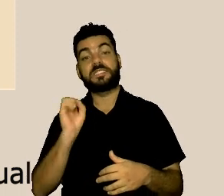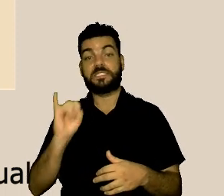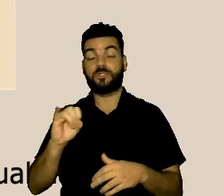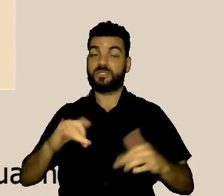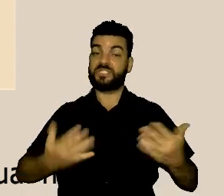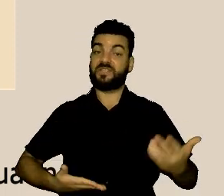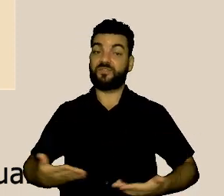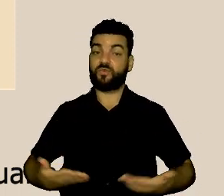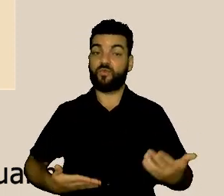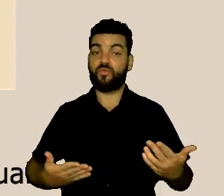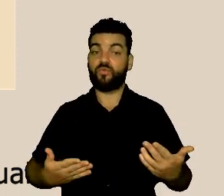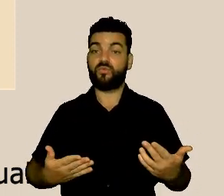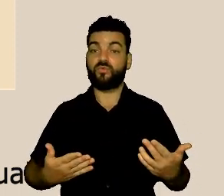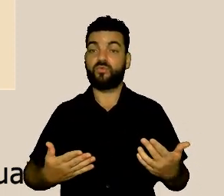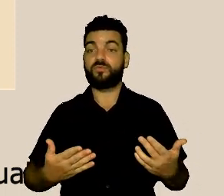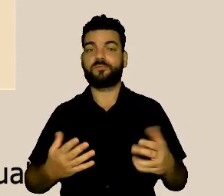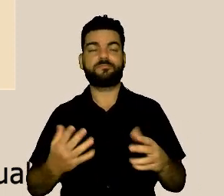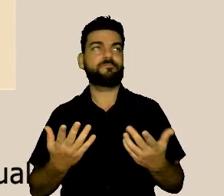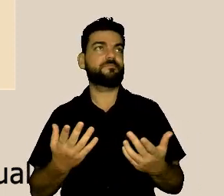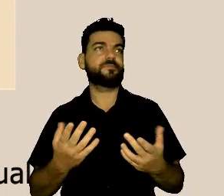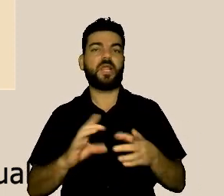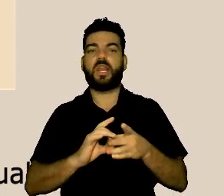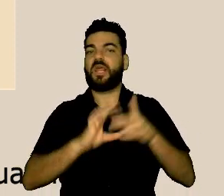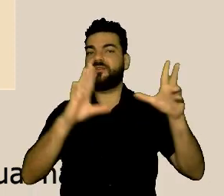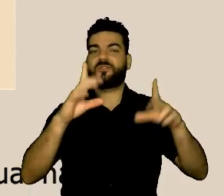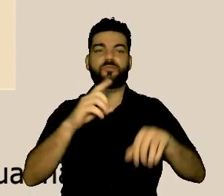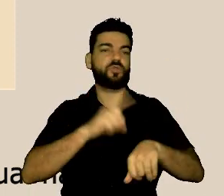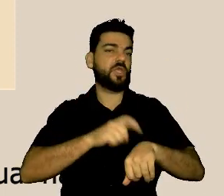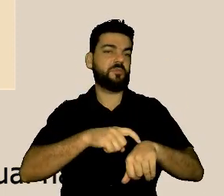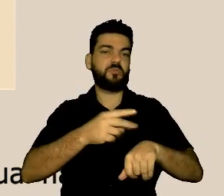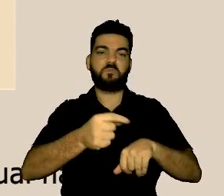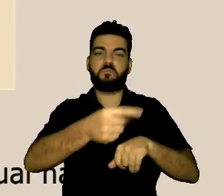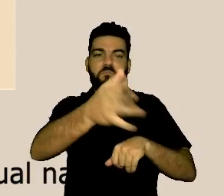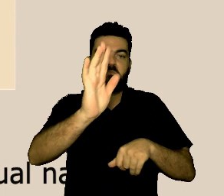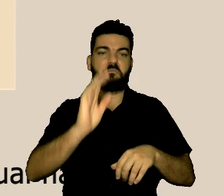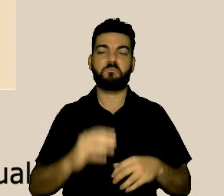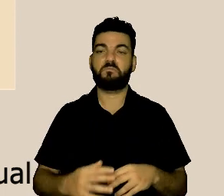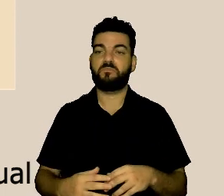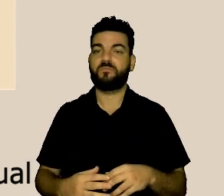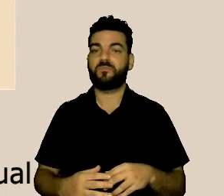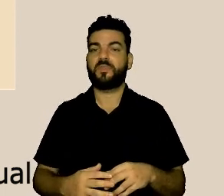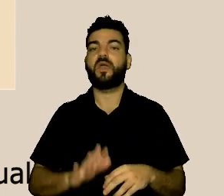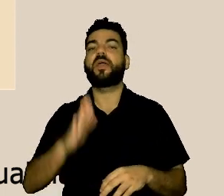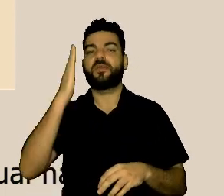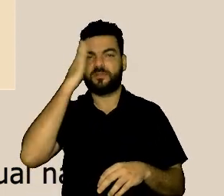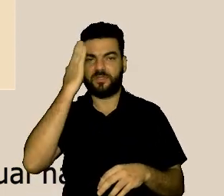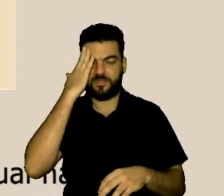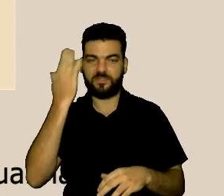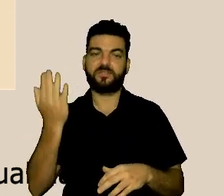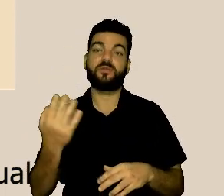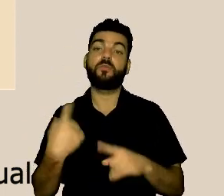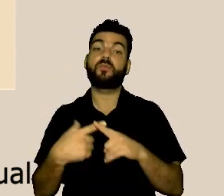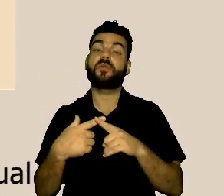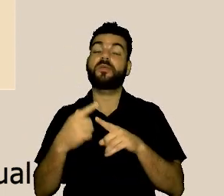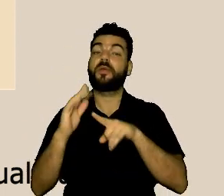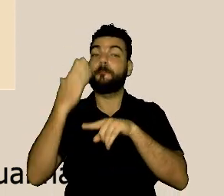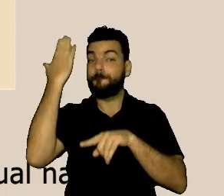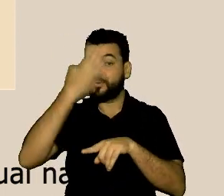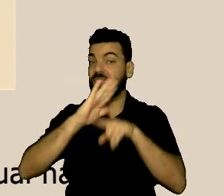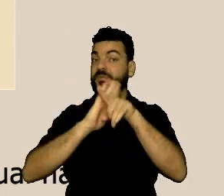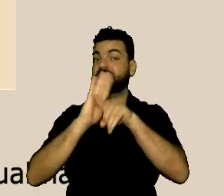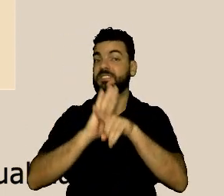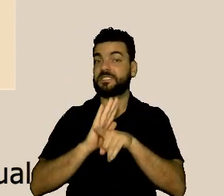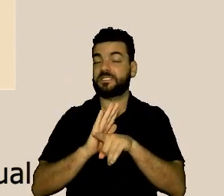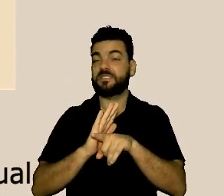de licença, é uma licença prolongada, a gente sabe que as pesquisas mostram, de um modo geral,